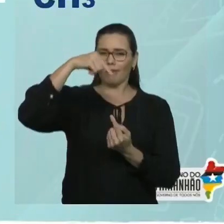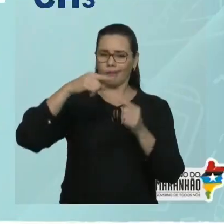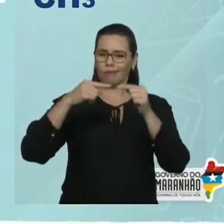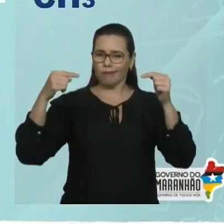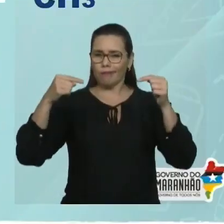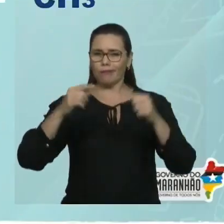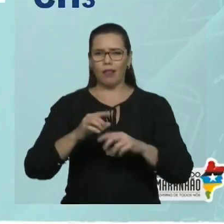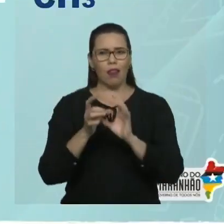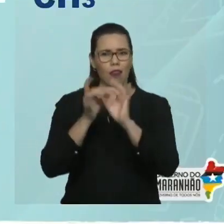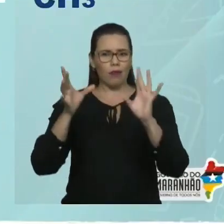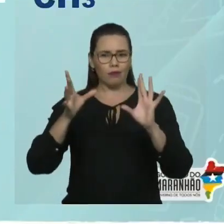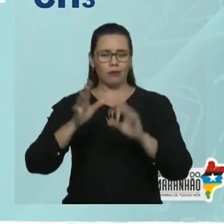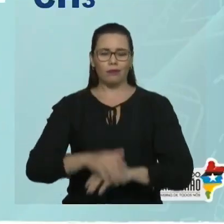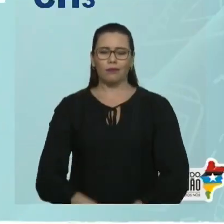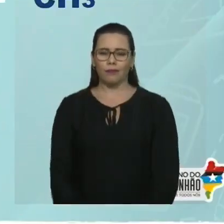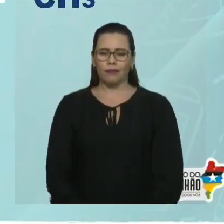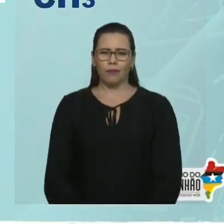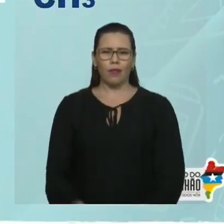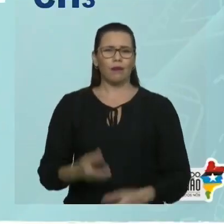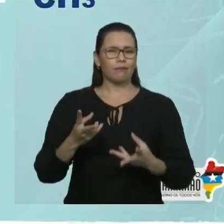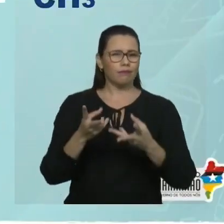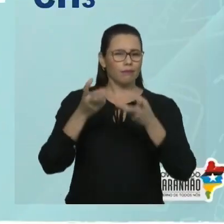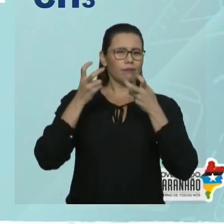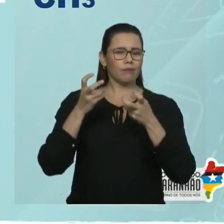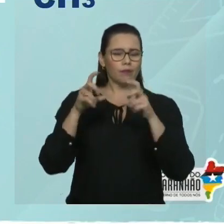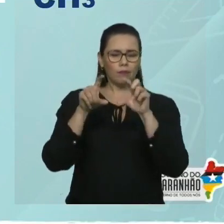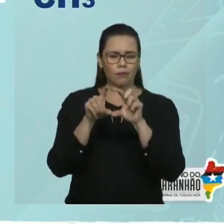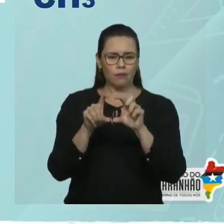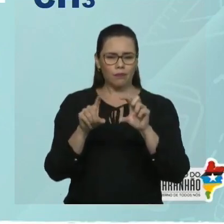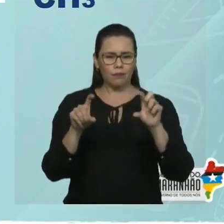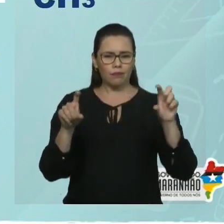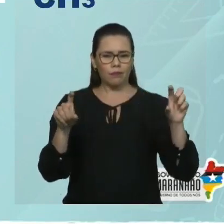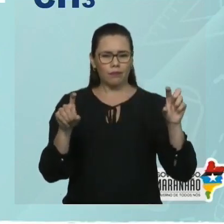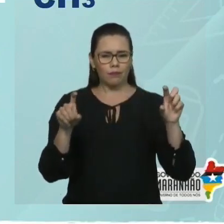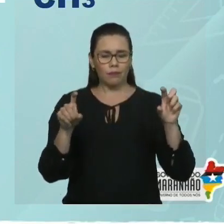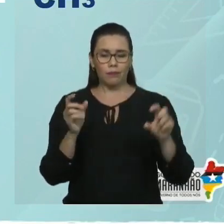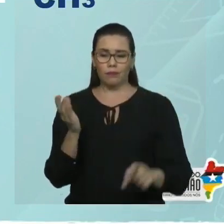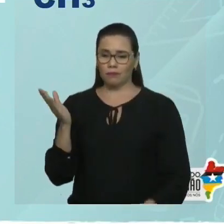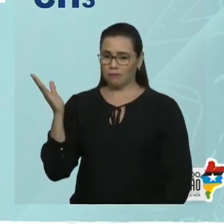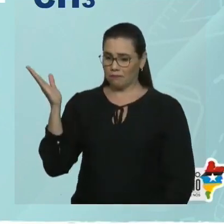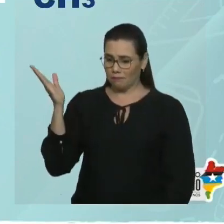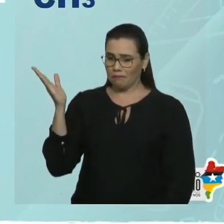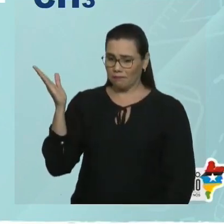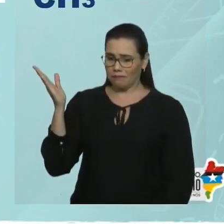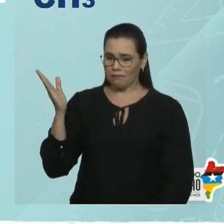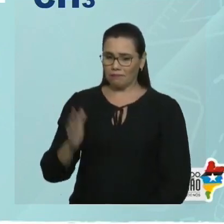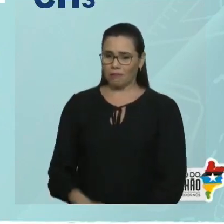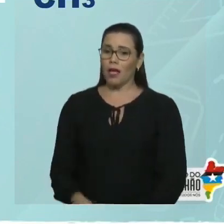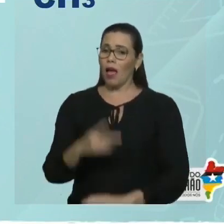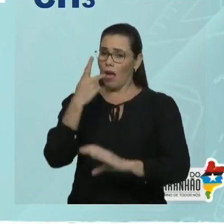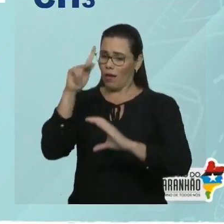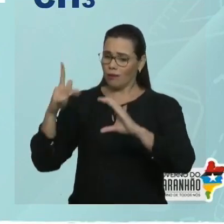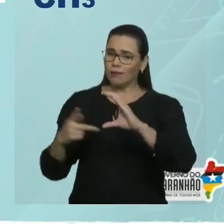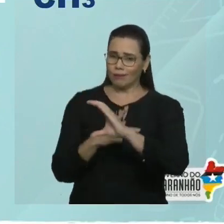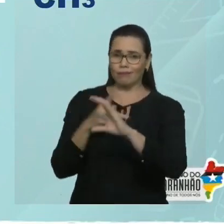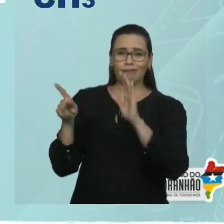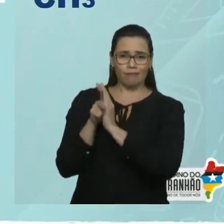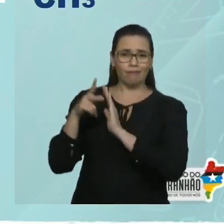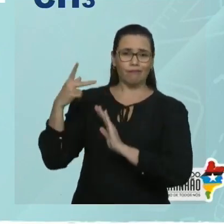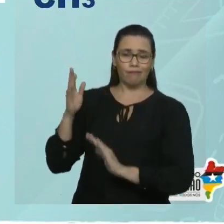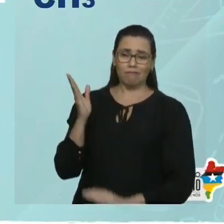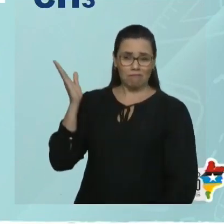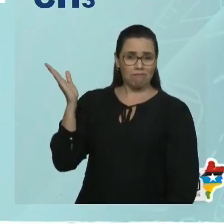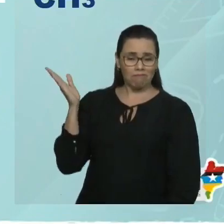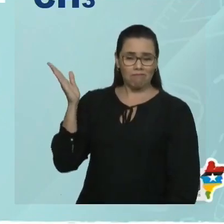Observe esta cadeia. Você consegue perceber que é uma cadeia ramificada, é um hidrocarboneto. Dá para ver claramente que é um